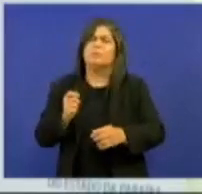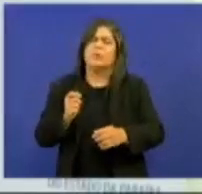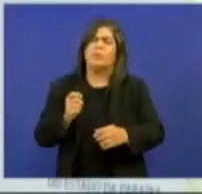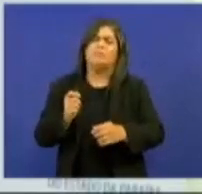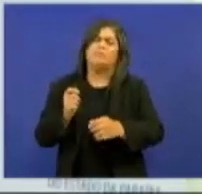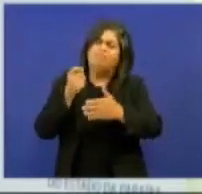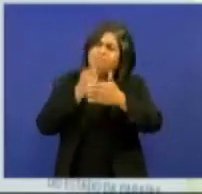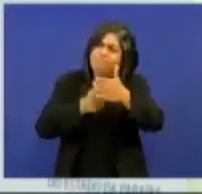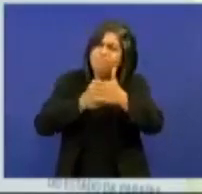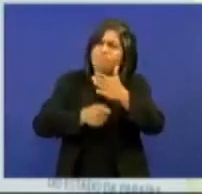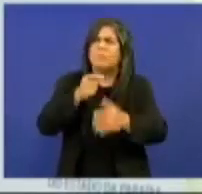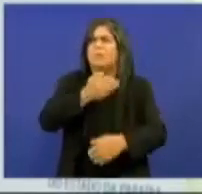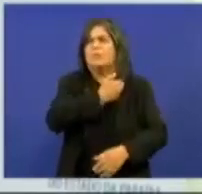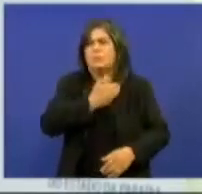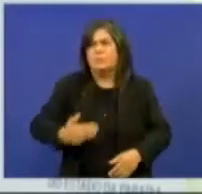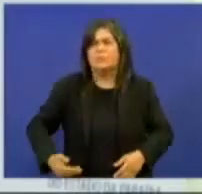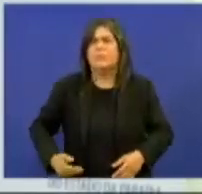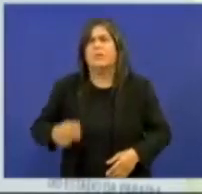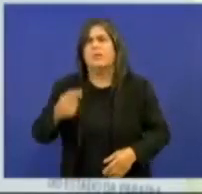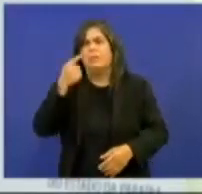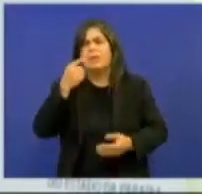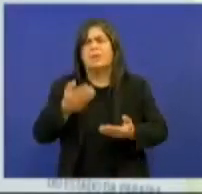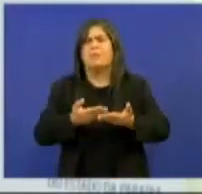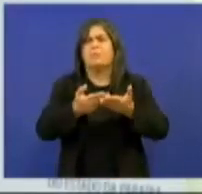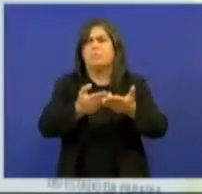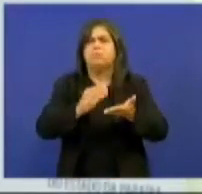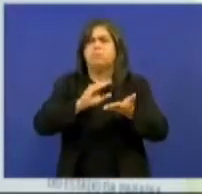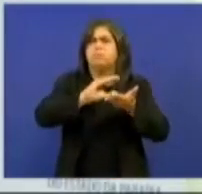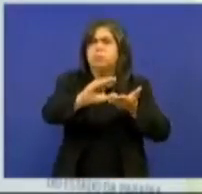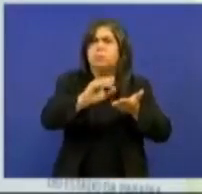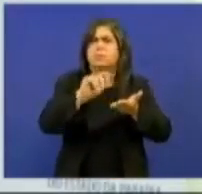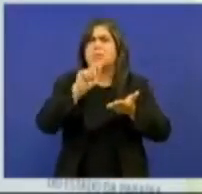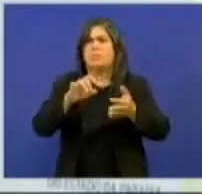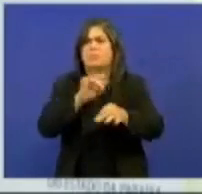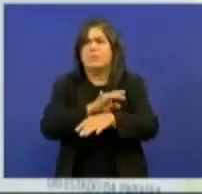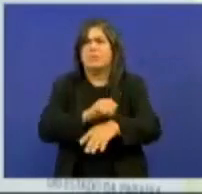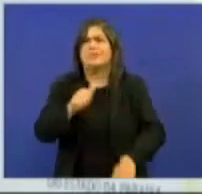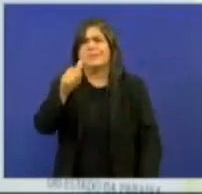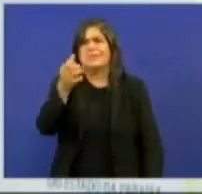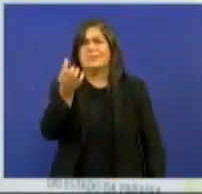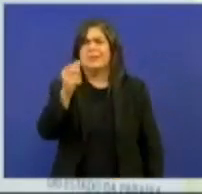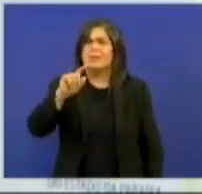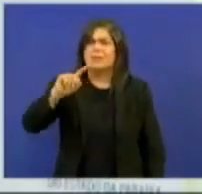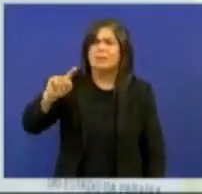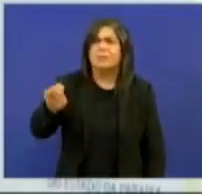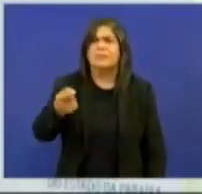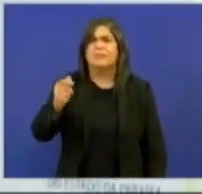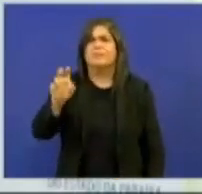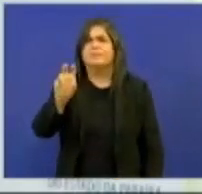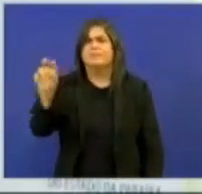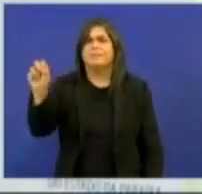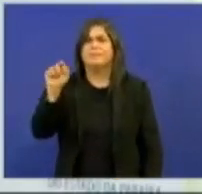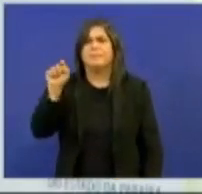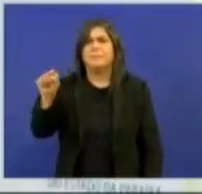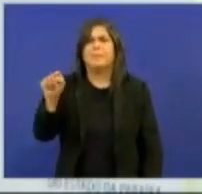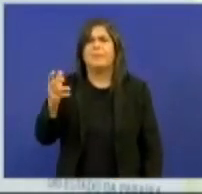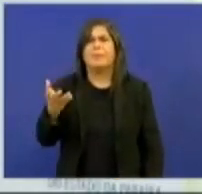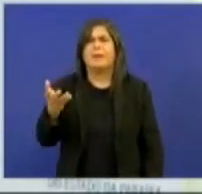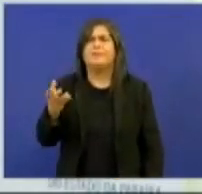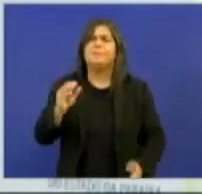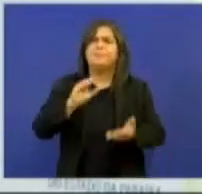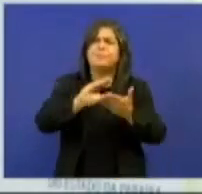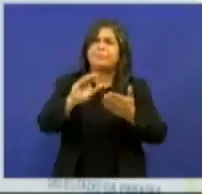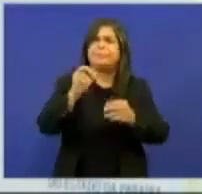Azevedo. Coloquei emenda de remanejamento ao orçamento no valor de R 16,5 milhões, para